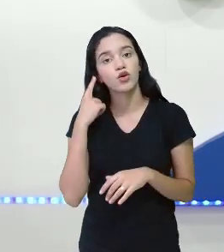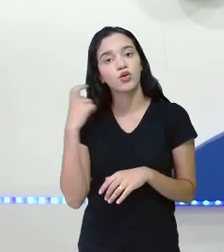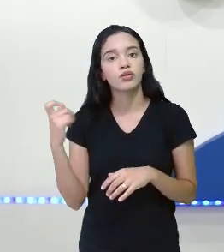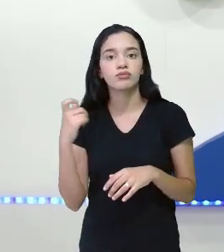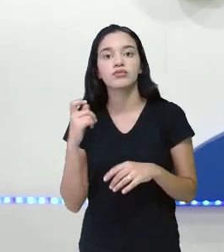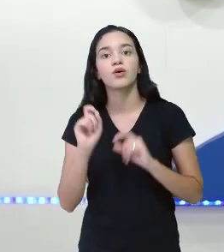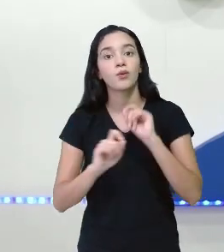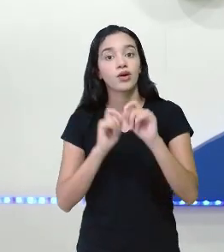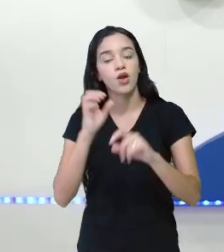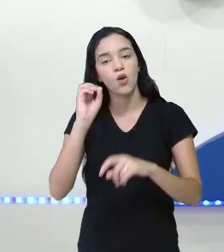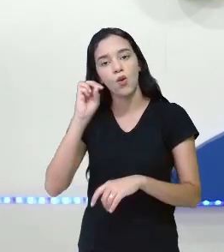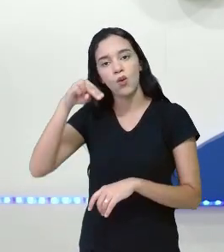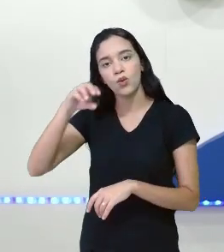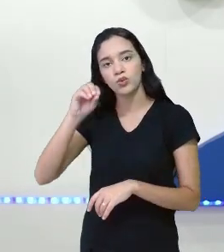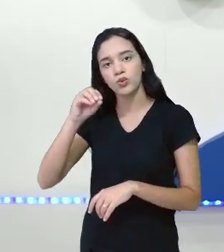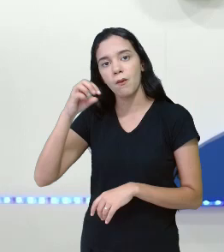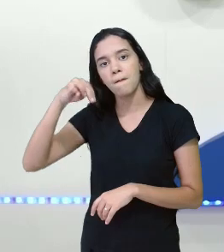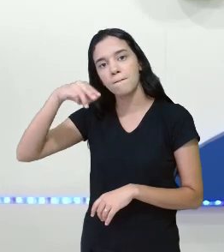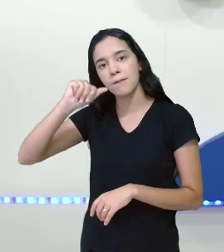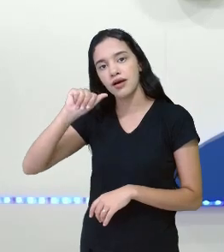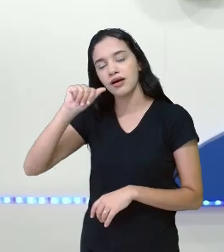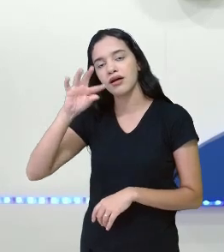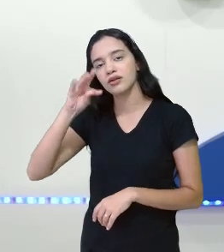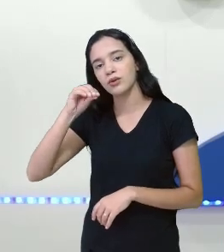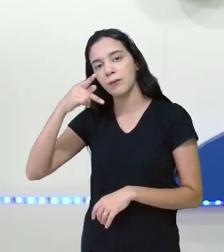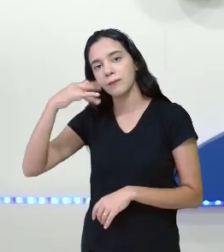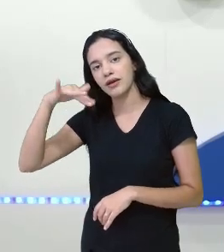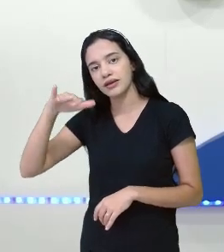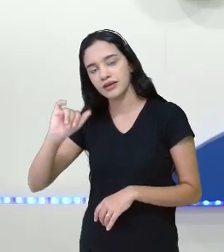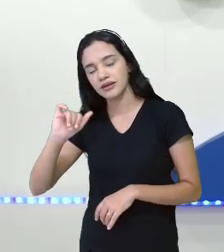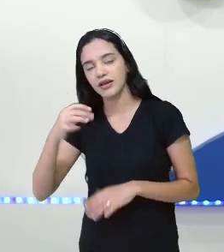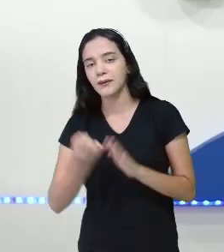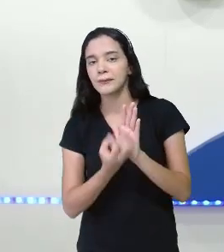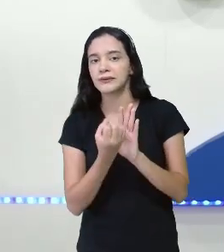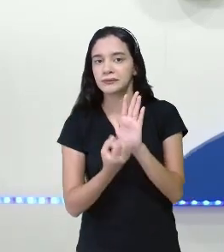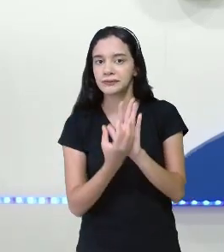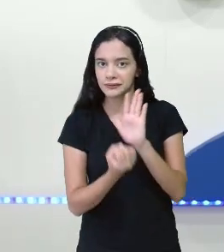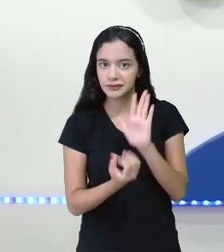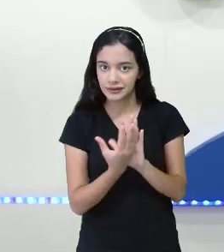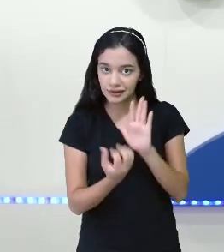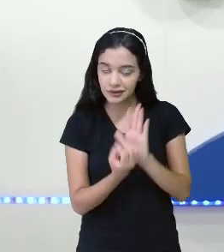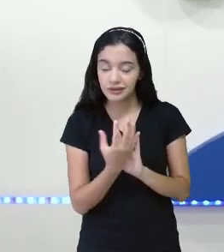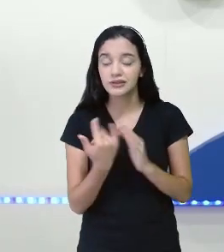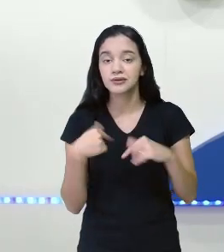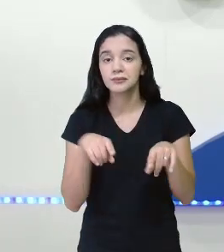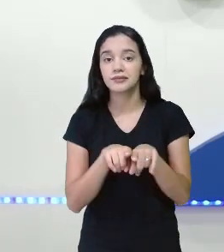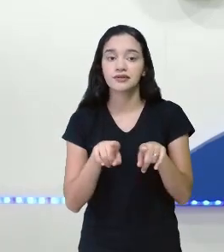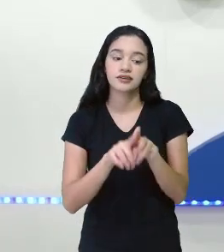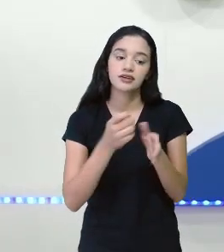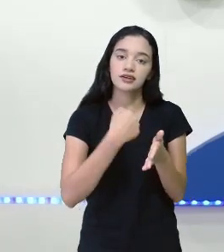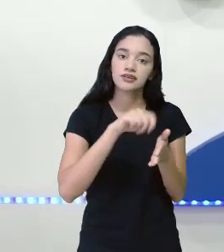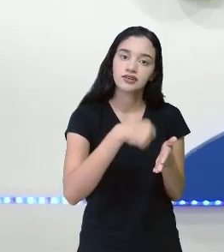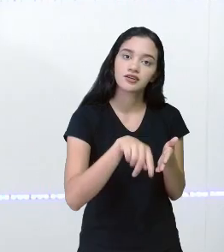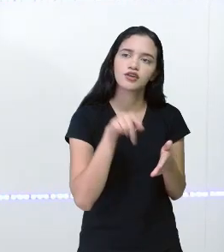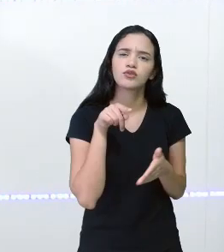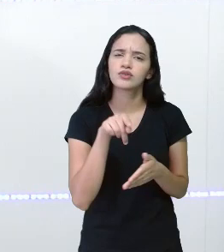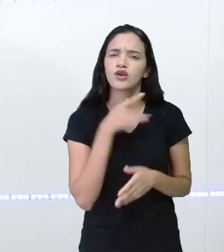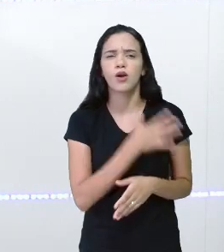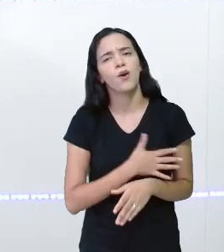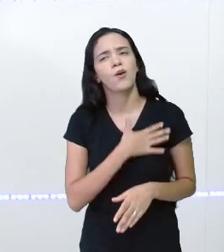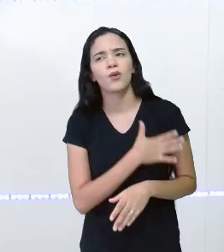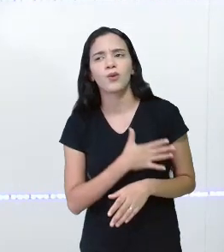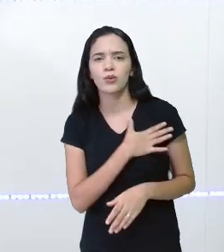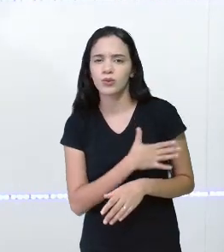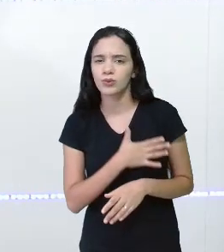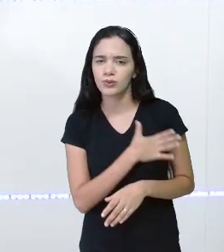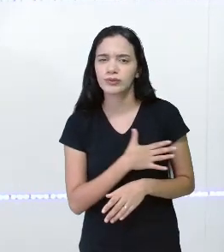as onomatopeias. Que legal, não é? Reproduziu todo o som através da escrita. E você gostou dessa